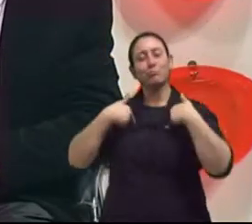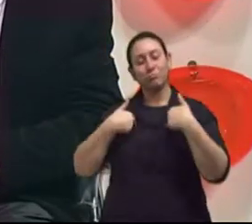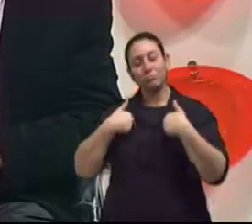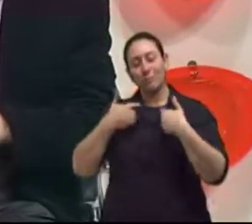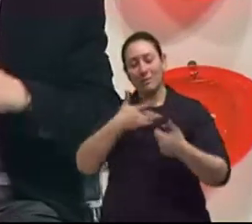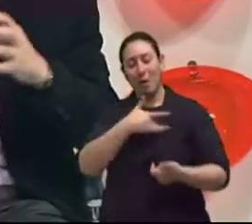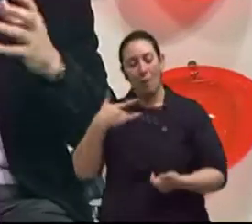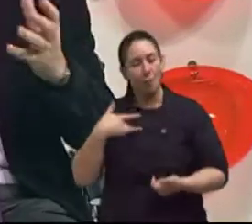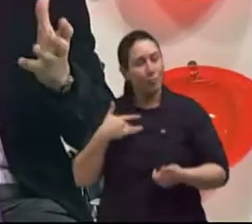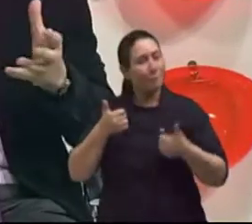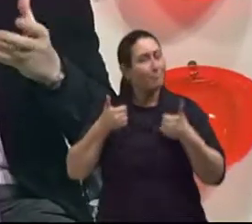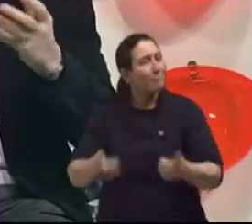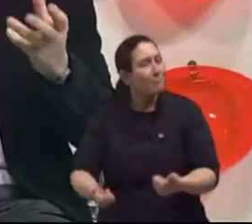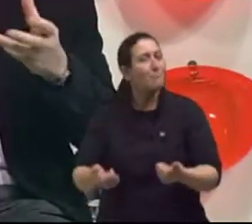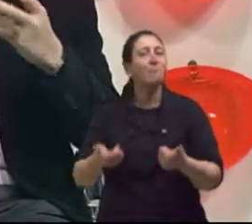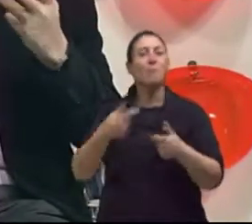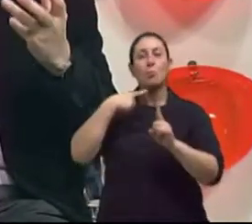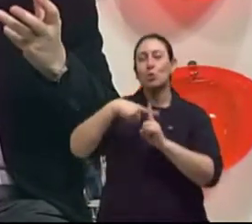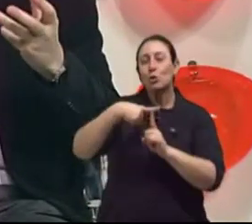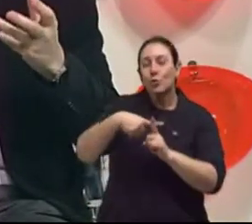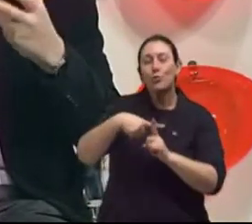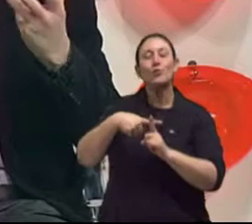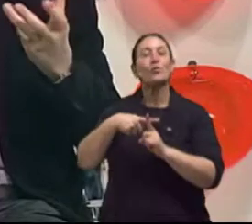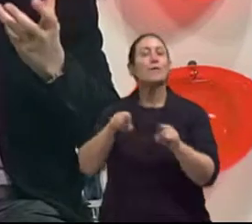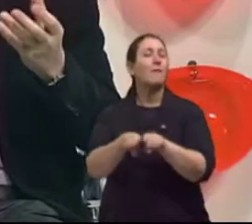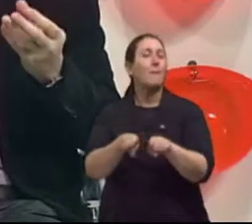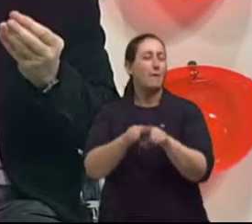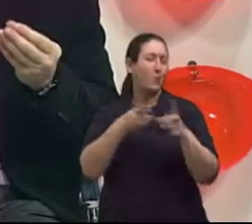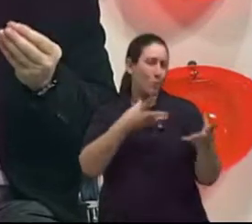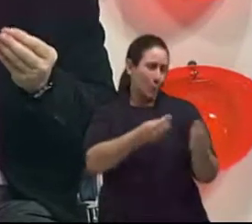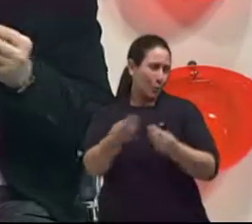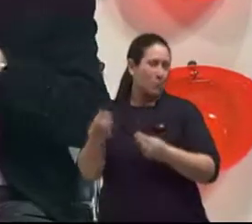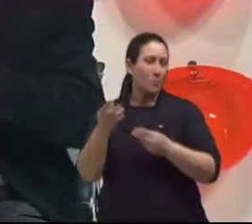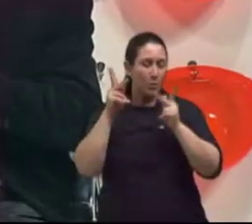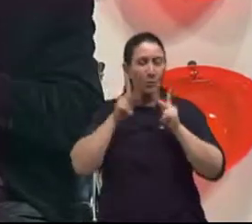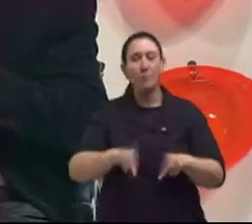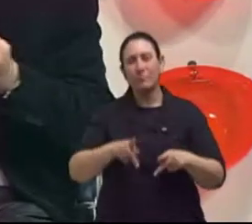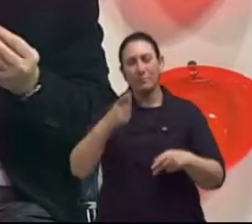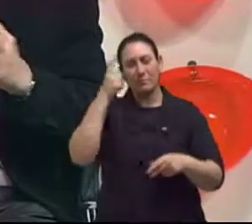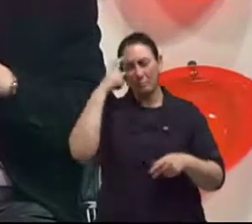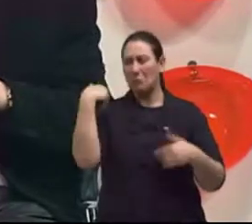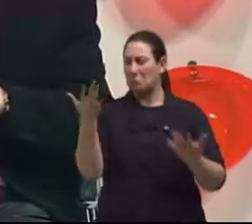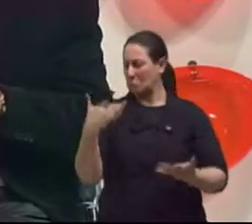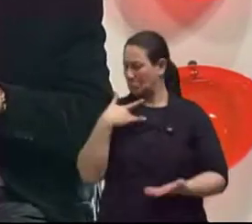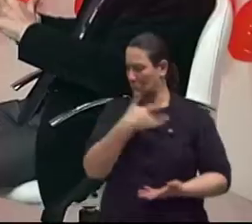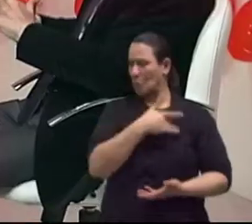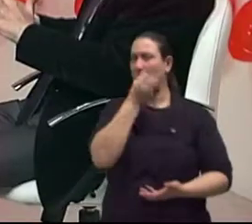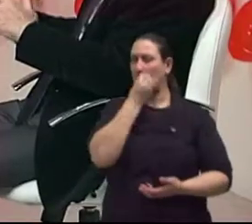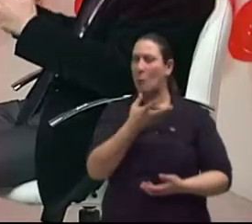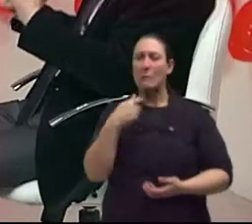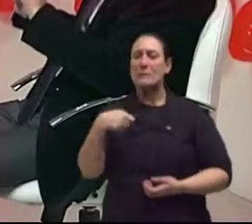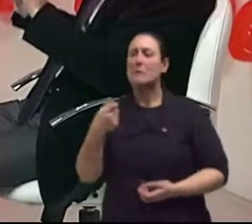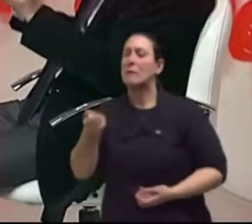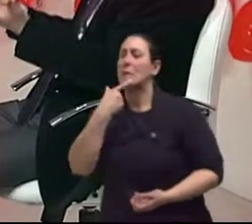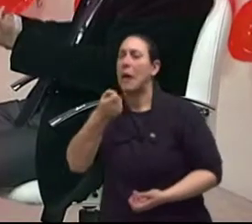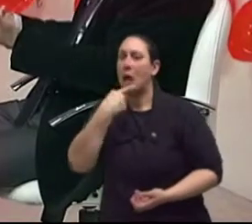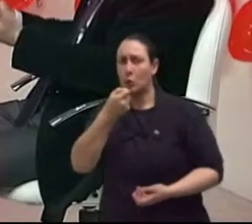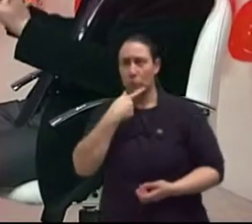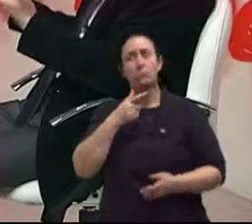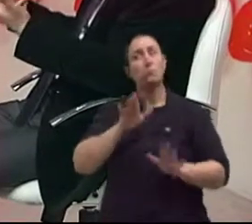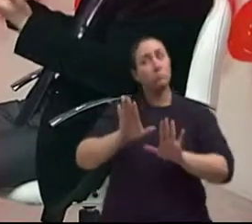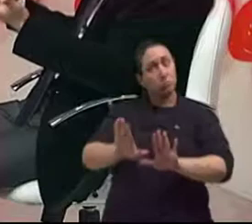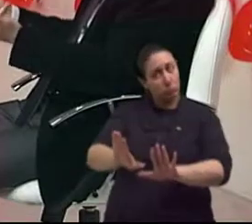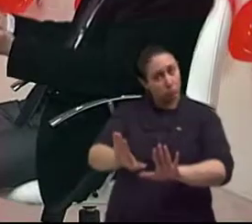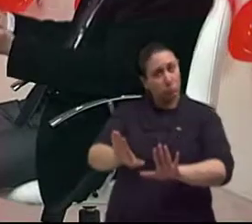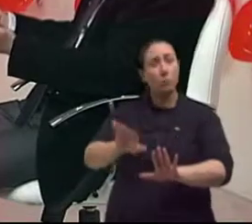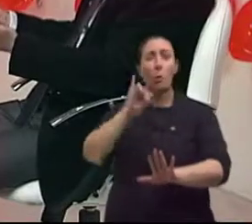na saúde. A gente, muitas vezes, tem aquela questão, não, a saúde é remédio, a saúde é isso. Não, faz parte também,